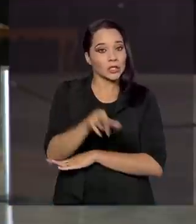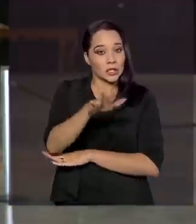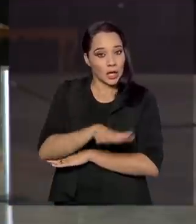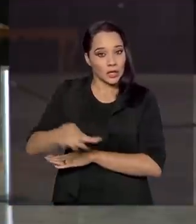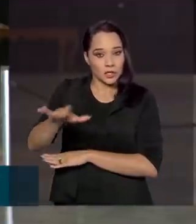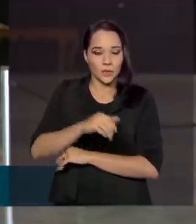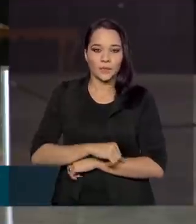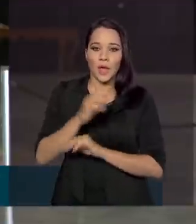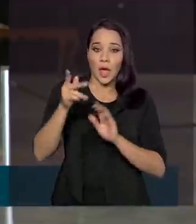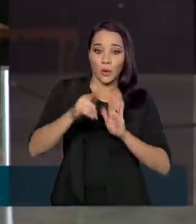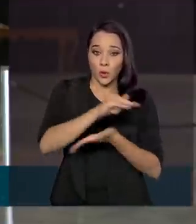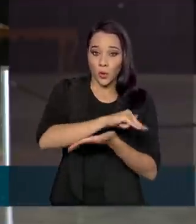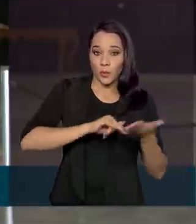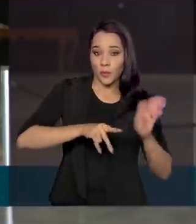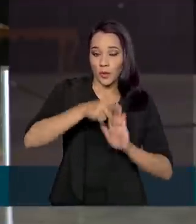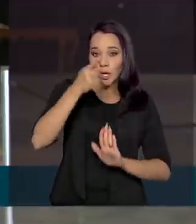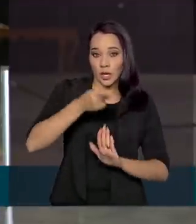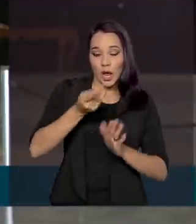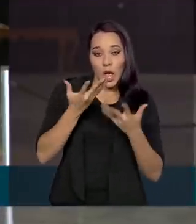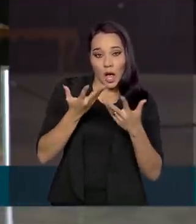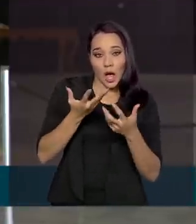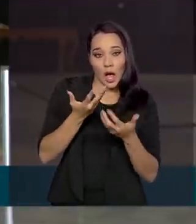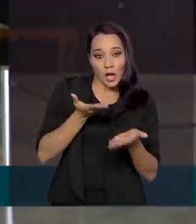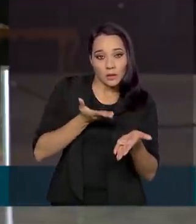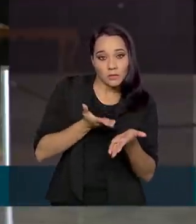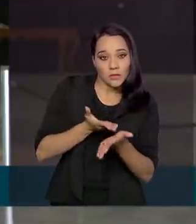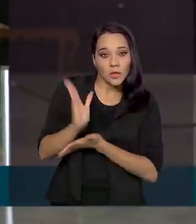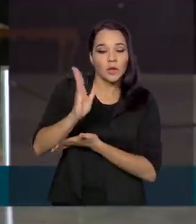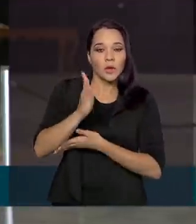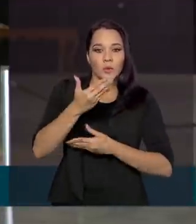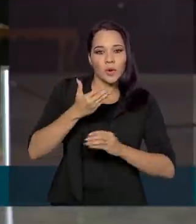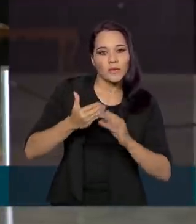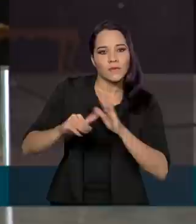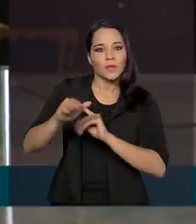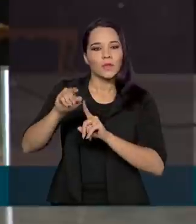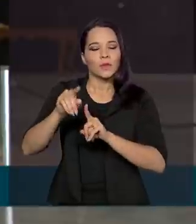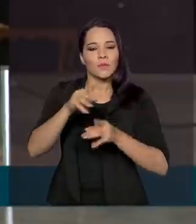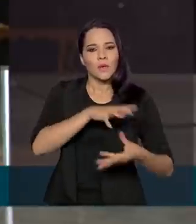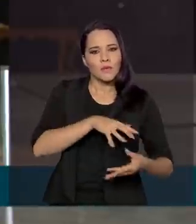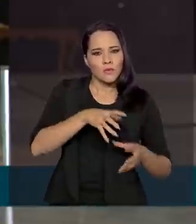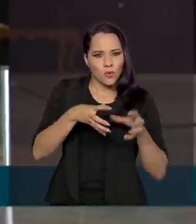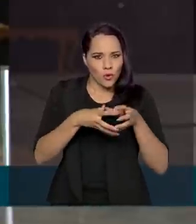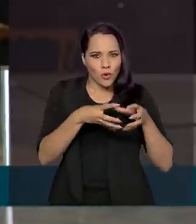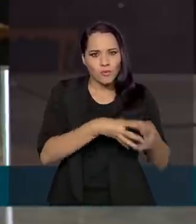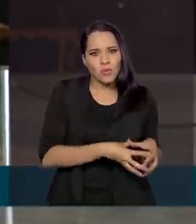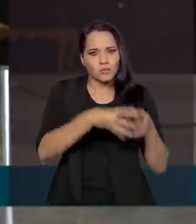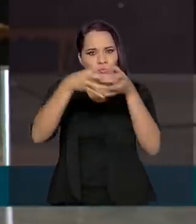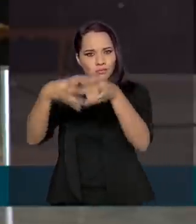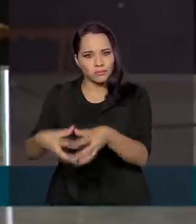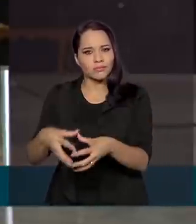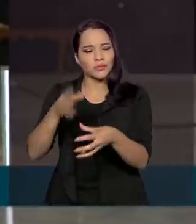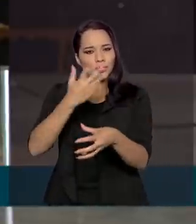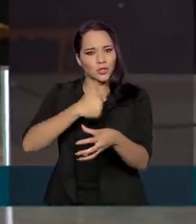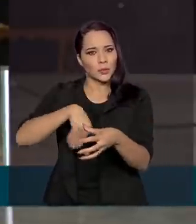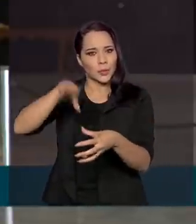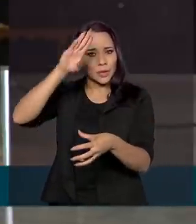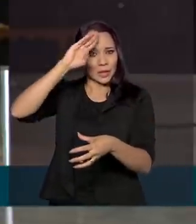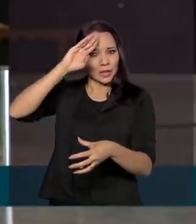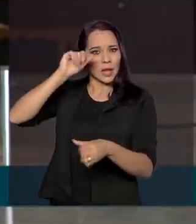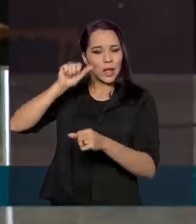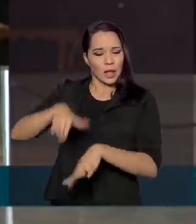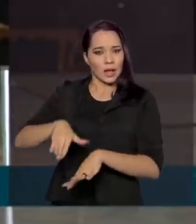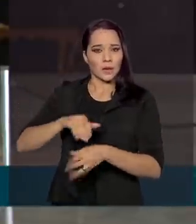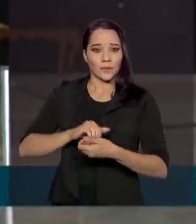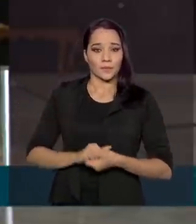portaria autorizando o envio desses militares foi publicada na edição do Diário Oficial desta segunda